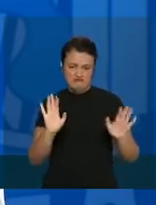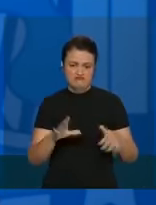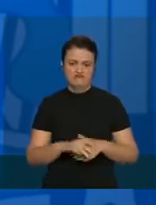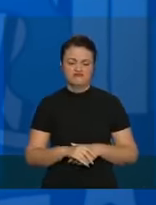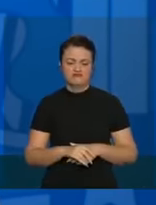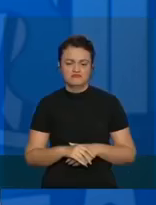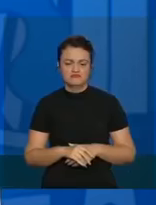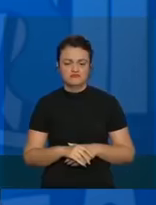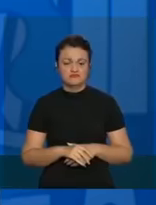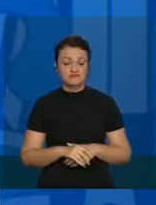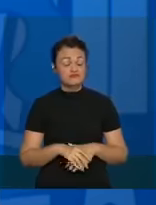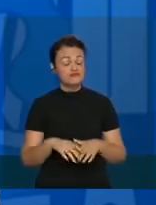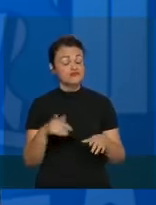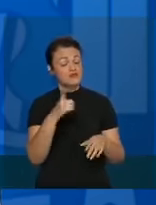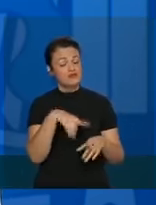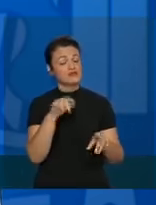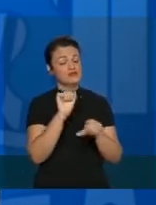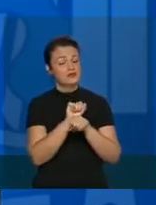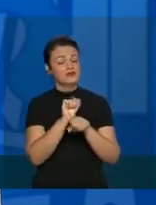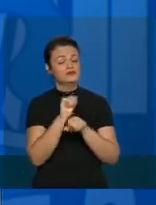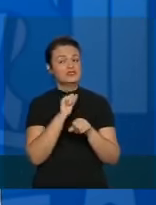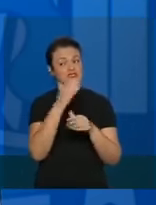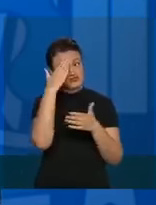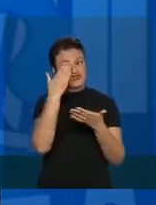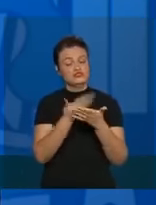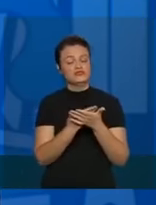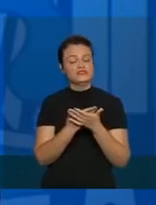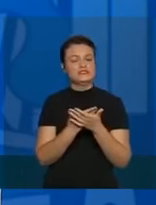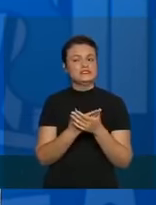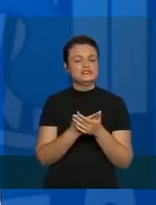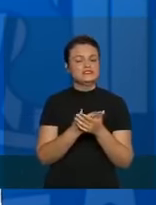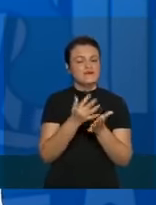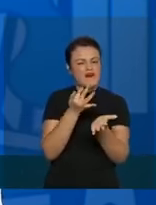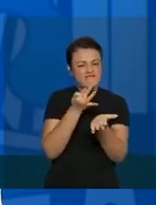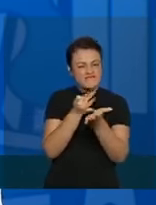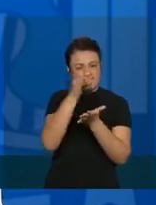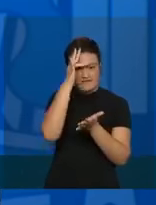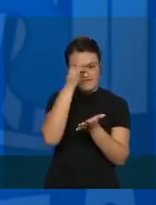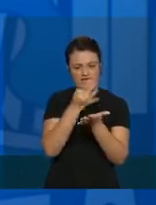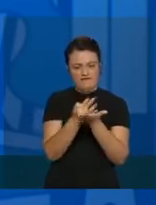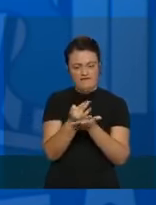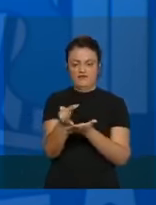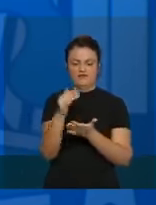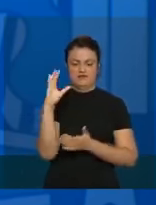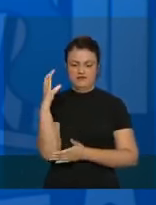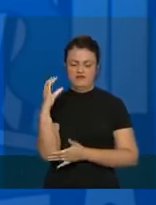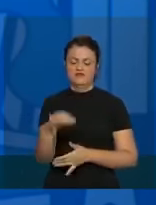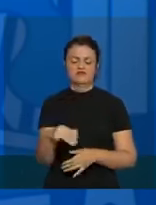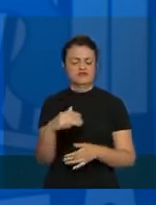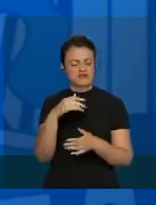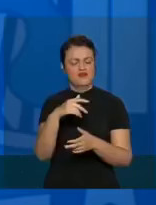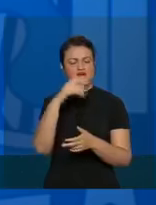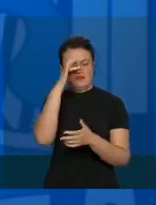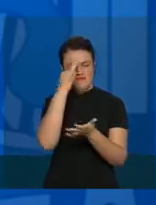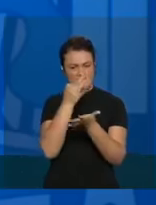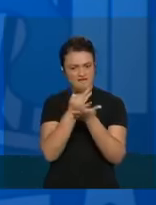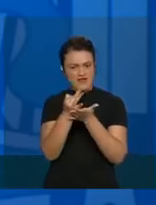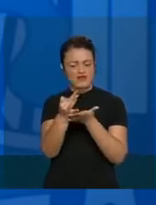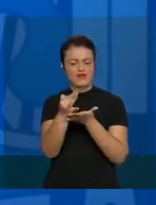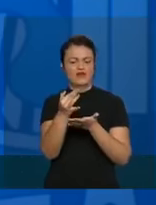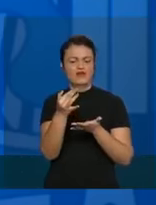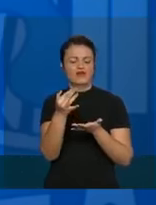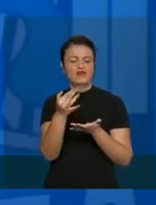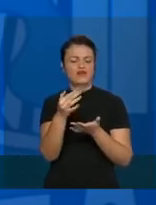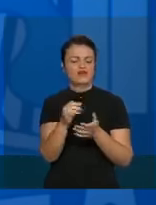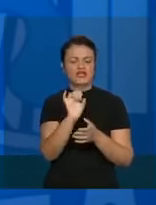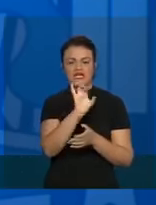E sempre acreditando, sempre com os olhos, uma fé muito grande na ciência, uma fé muito grande em